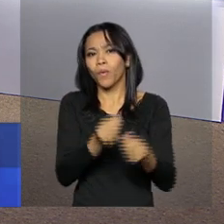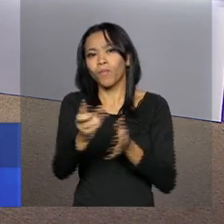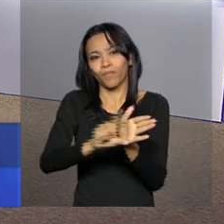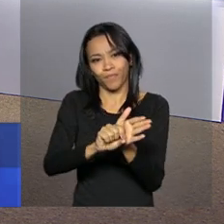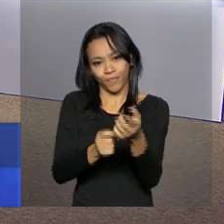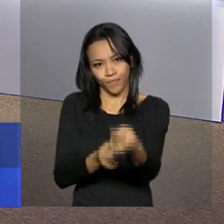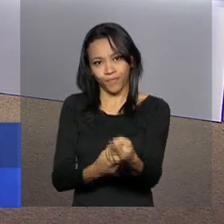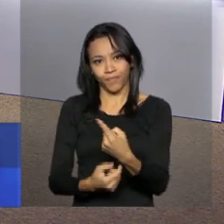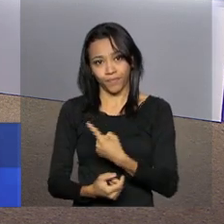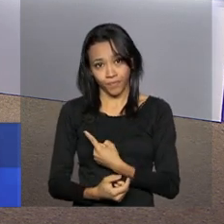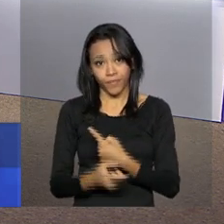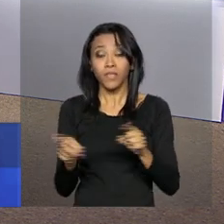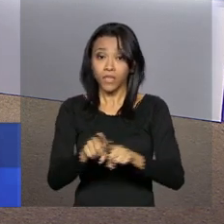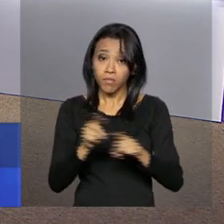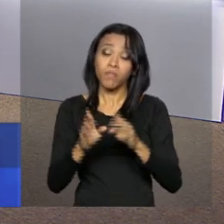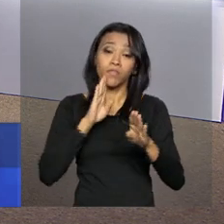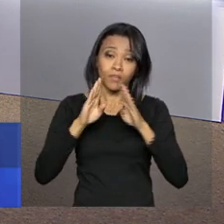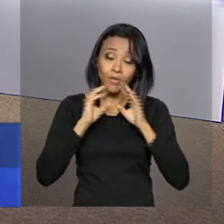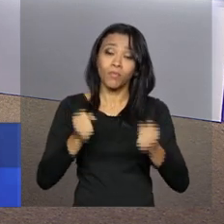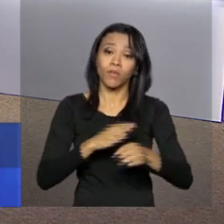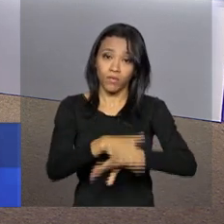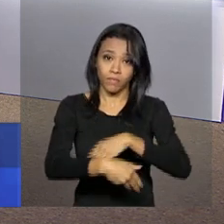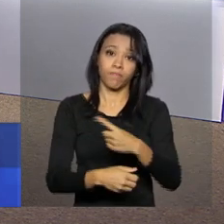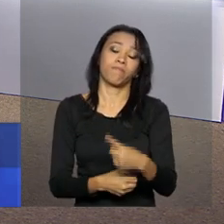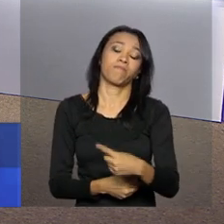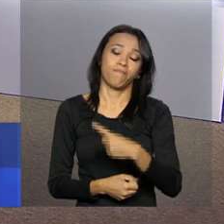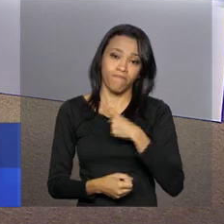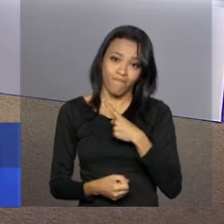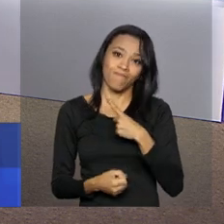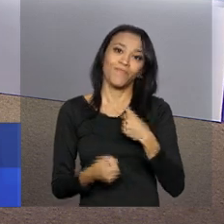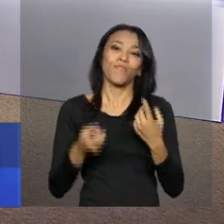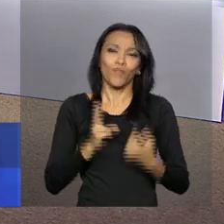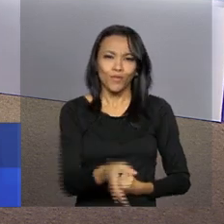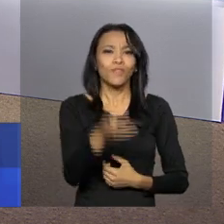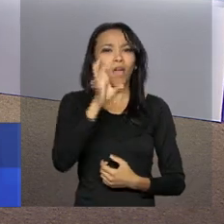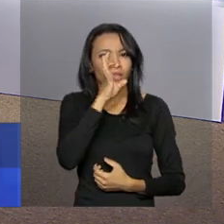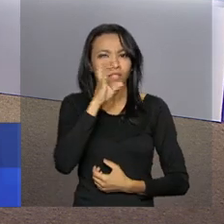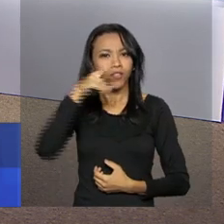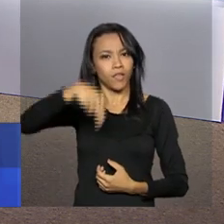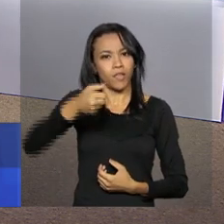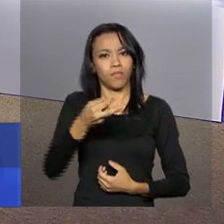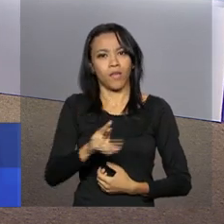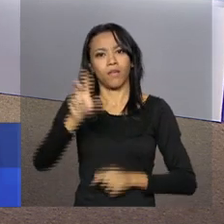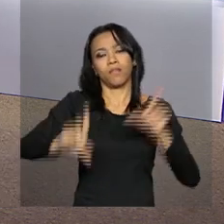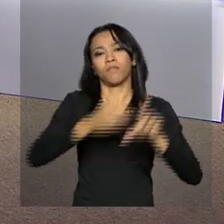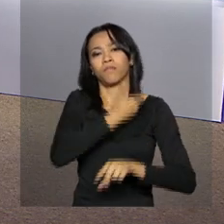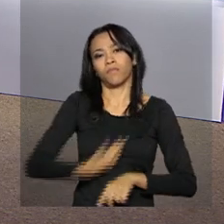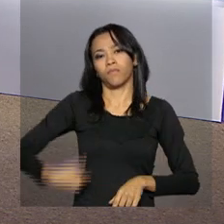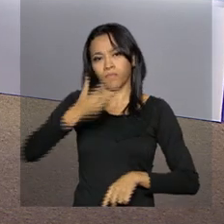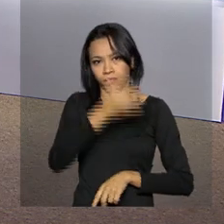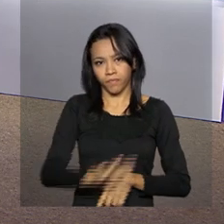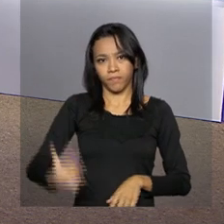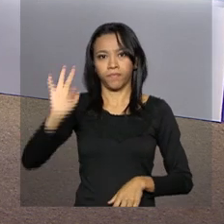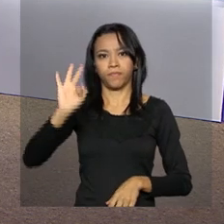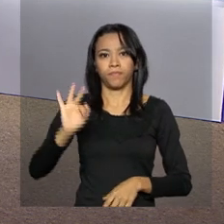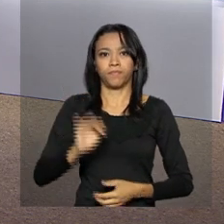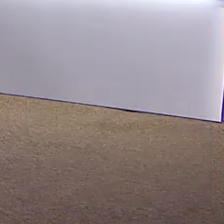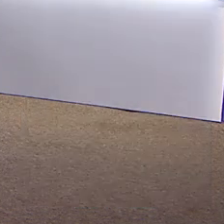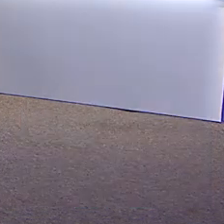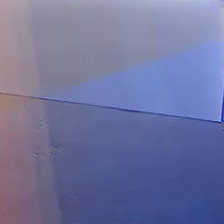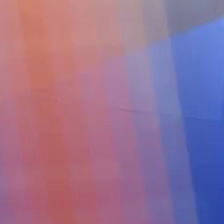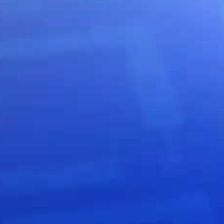.com.br, tvnbr, facebook.com.br, tvnbr. Continue com a gente, NBR, a TV do Governo Federal.